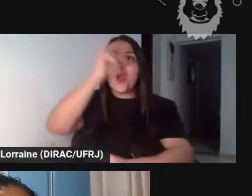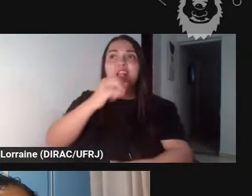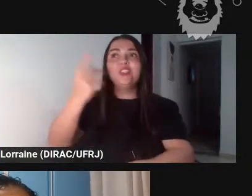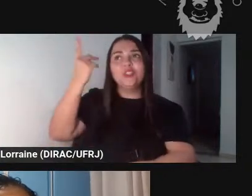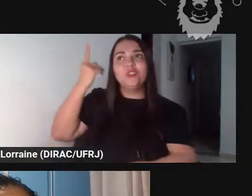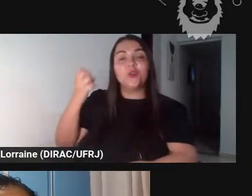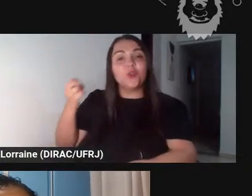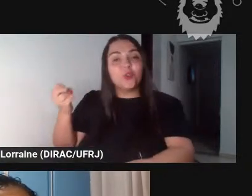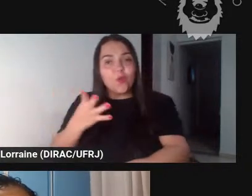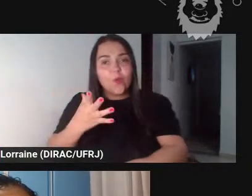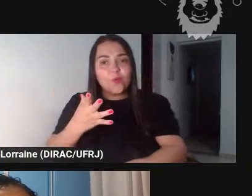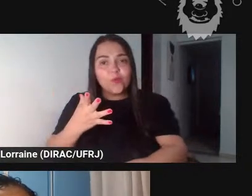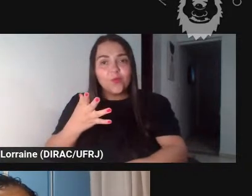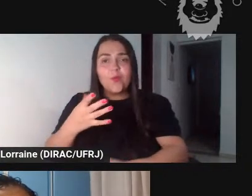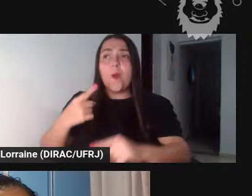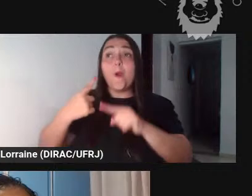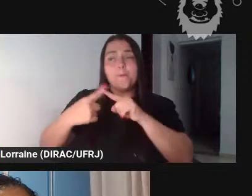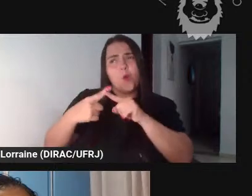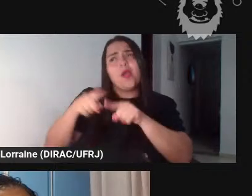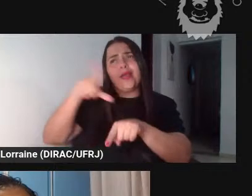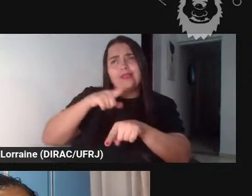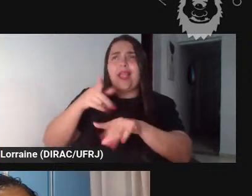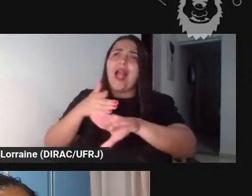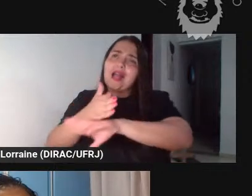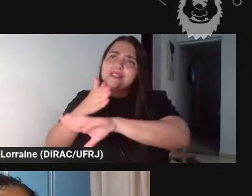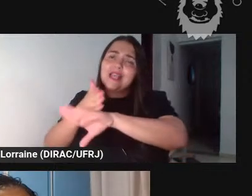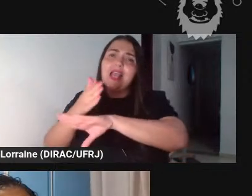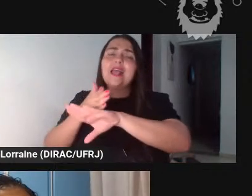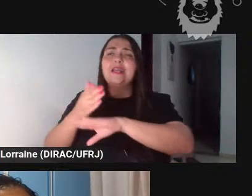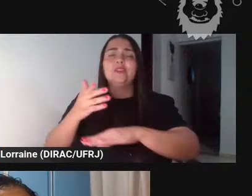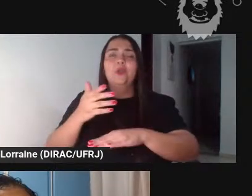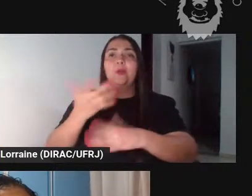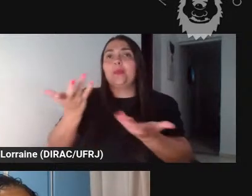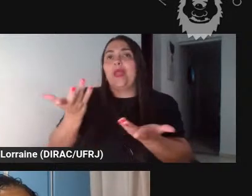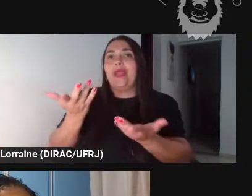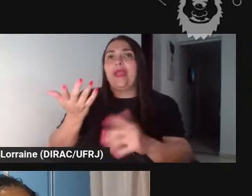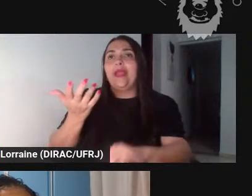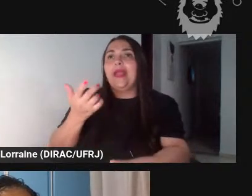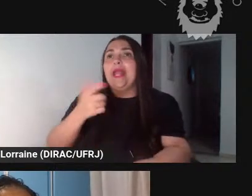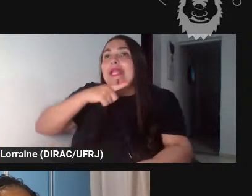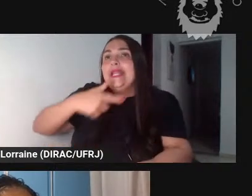pelo fato dela ter tido acesso às línguas clássicas na sua formação